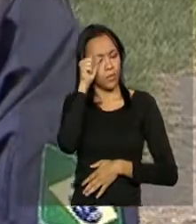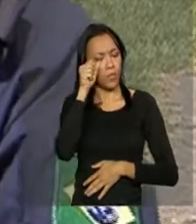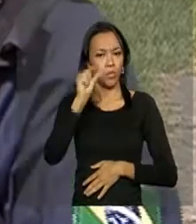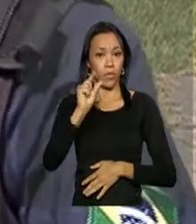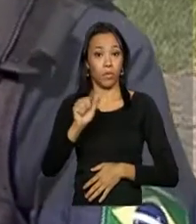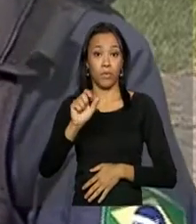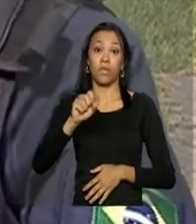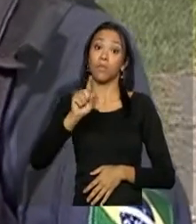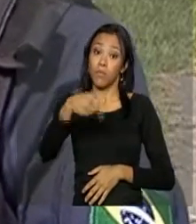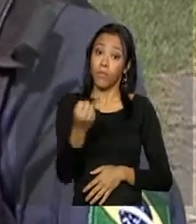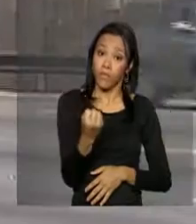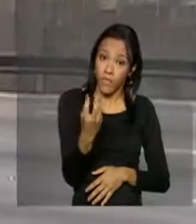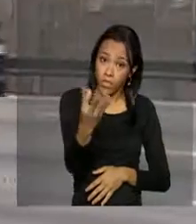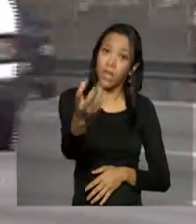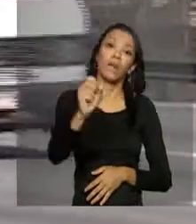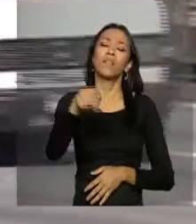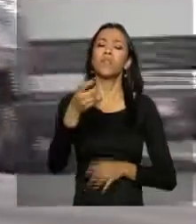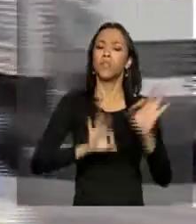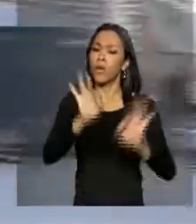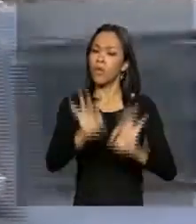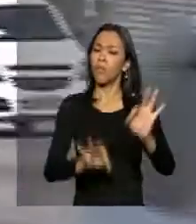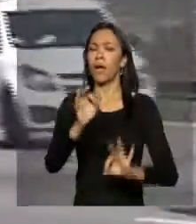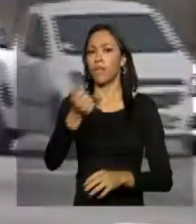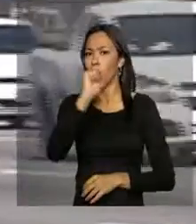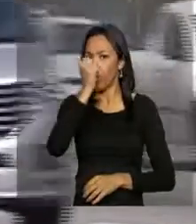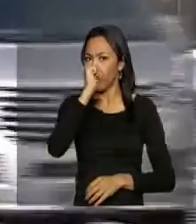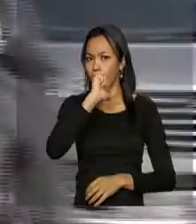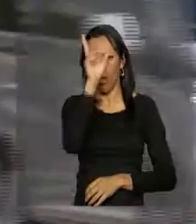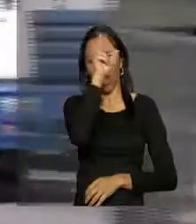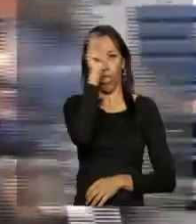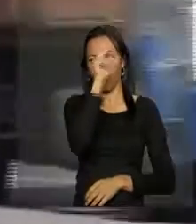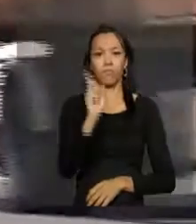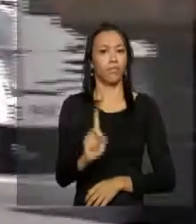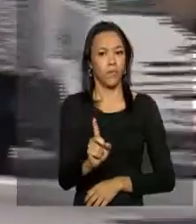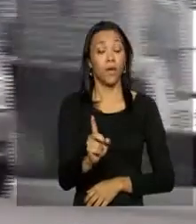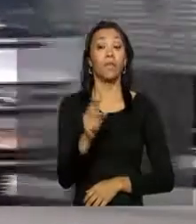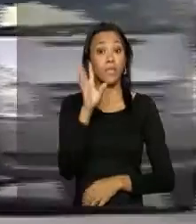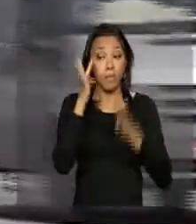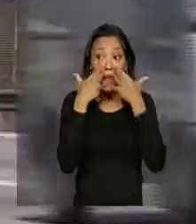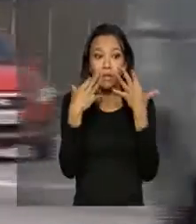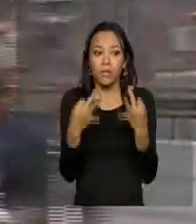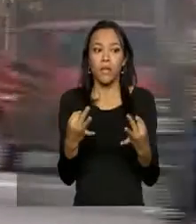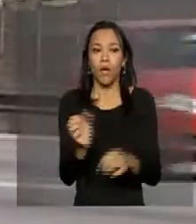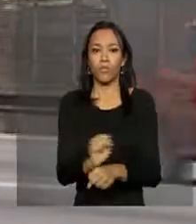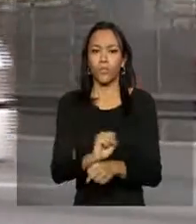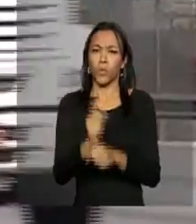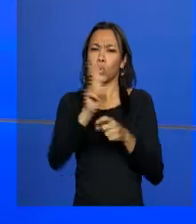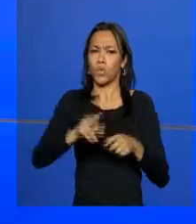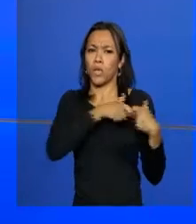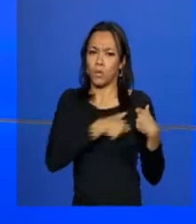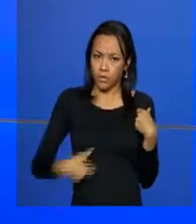e durante a viagem programar descansos. Não beber e dirigir e redobrar a atenção sempre, usar cinto de segurança.